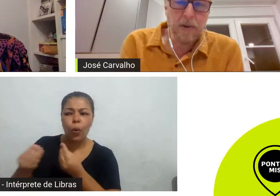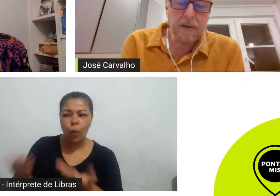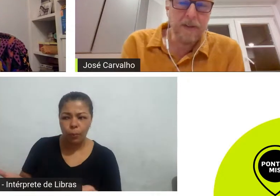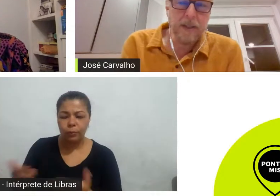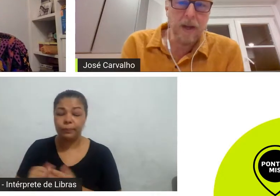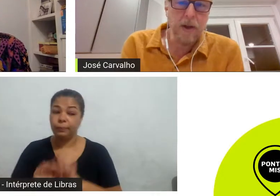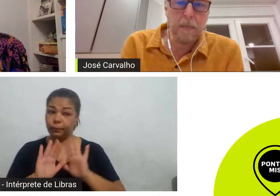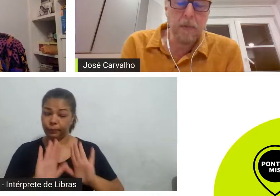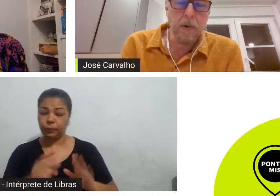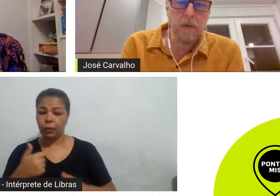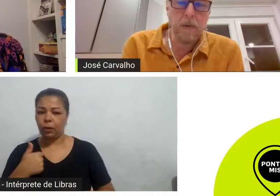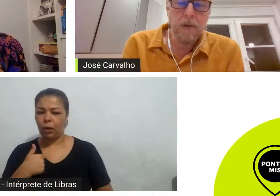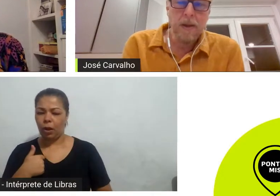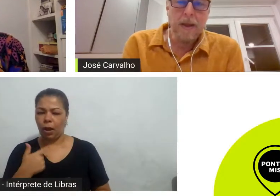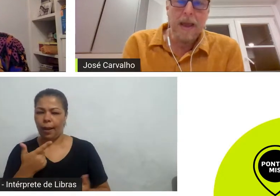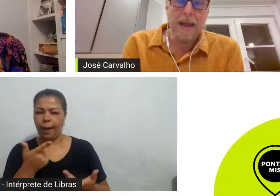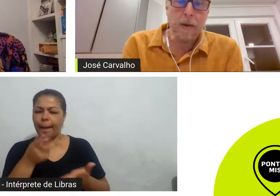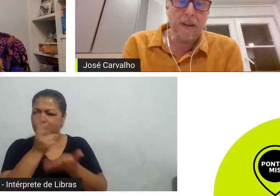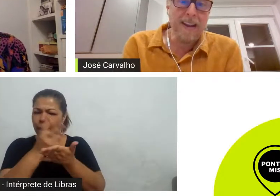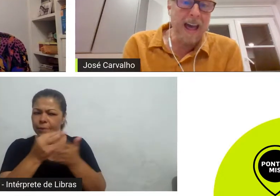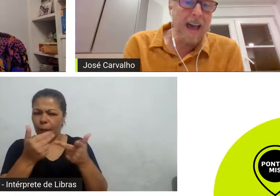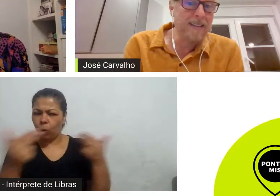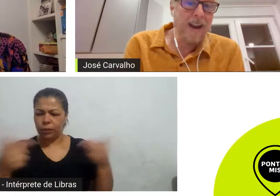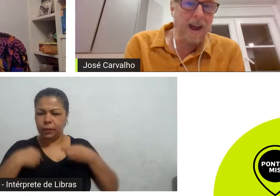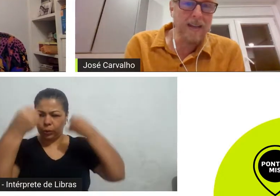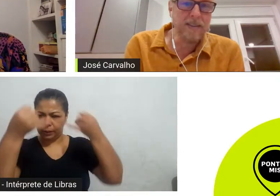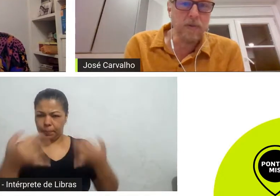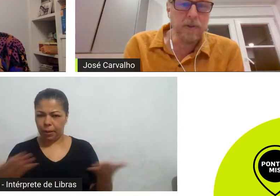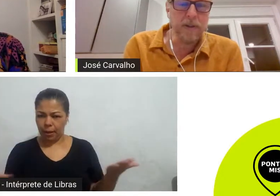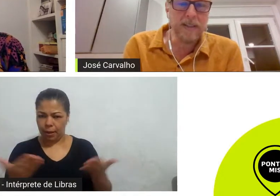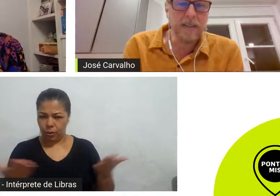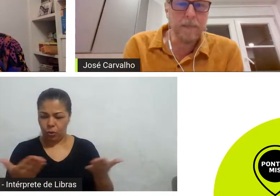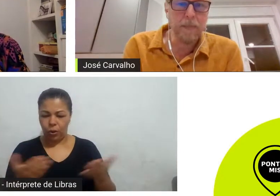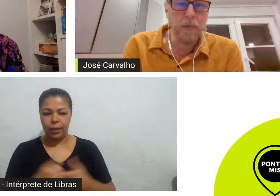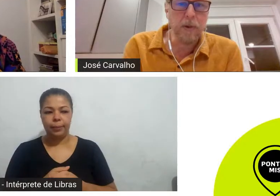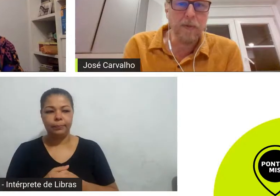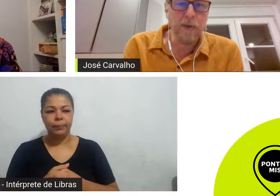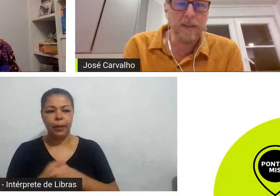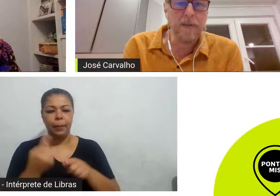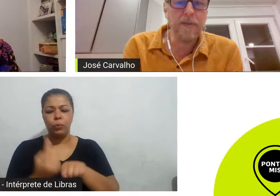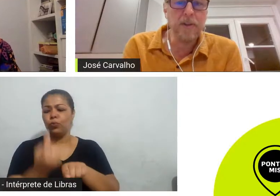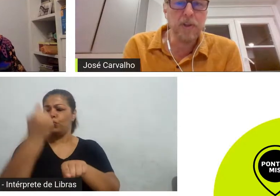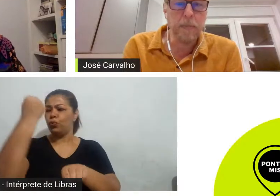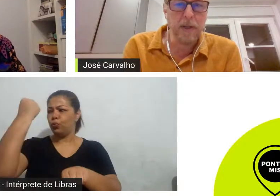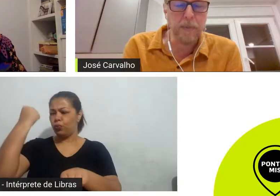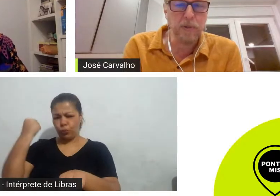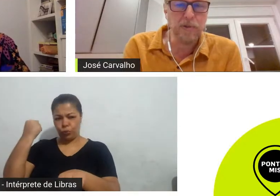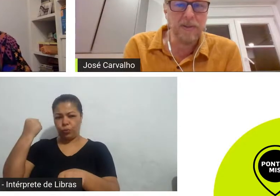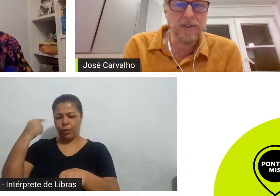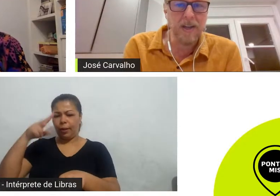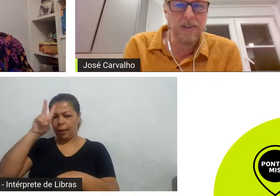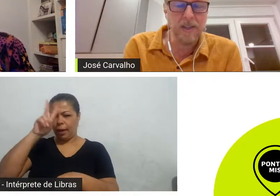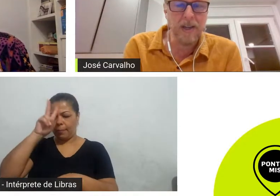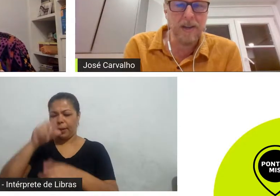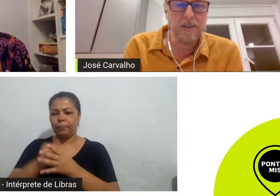para a questão que eu levantei agora há pouco lá atrás quando esse público foi definido pelas produções estrangeiras